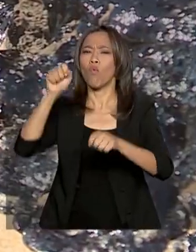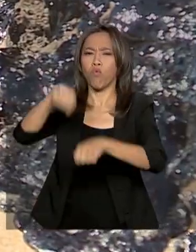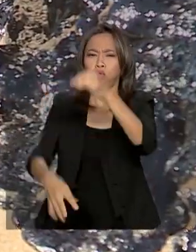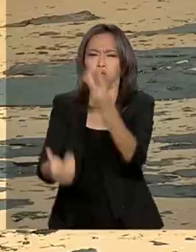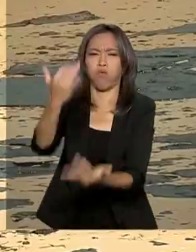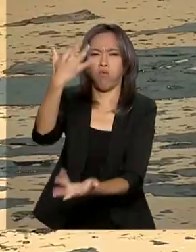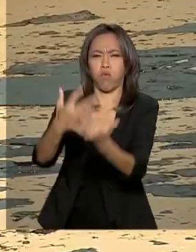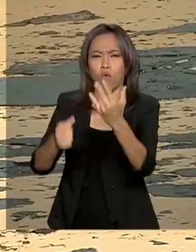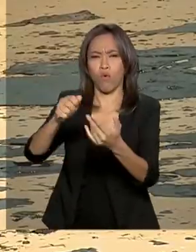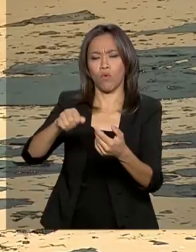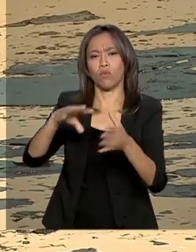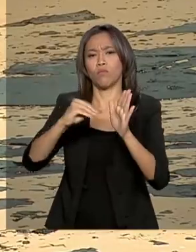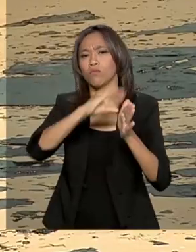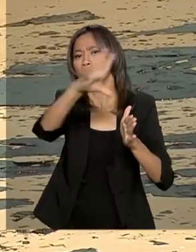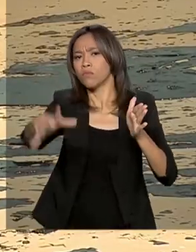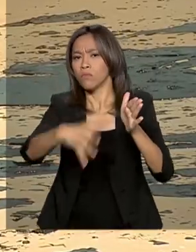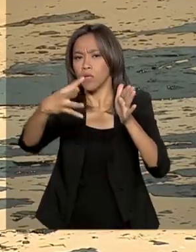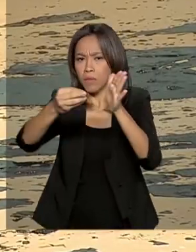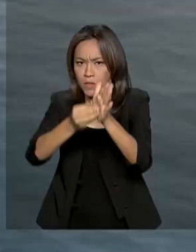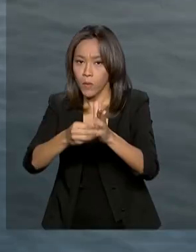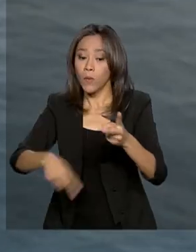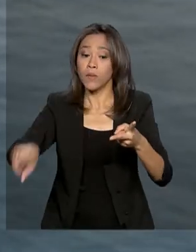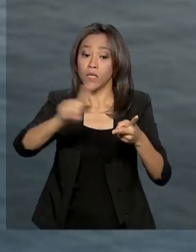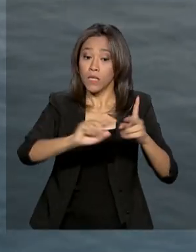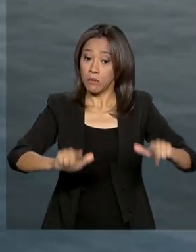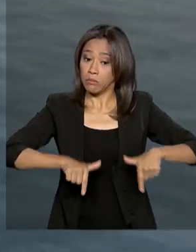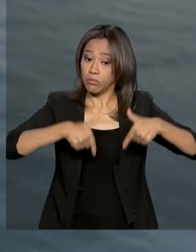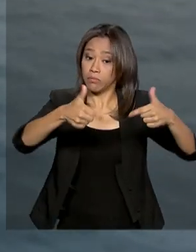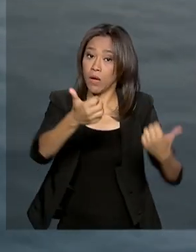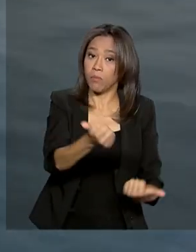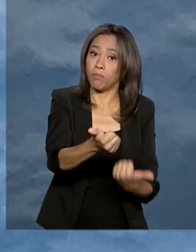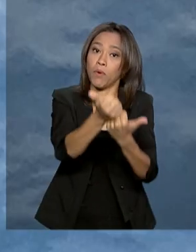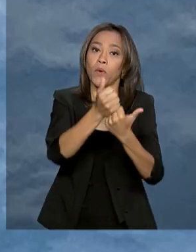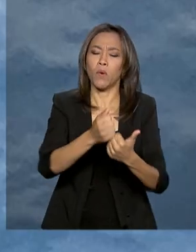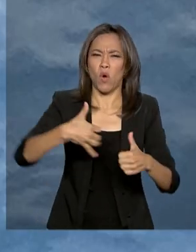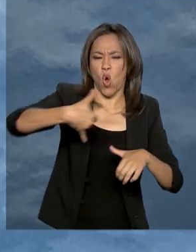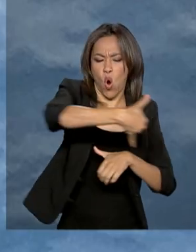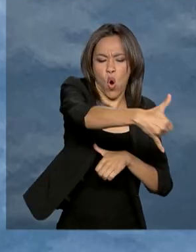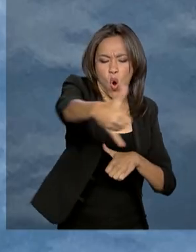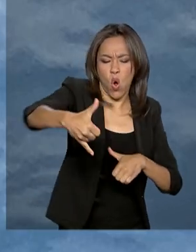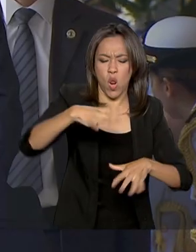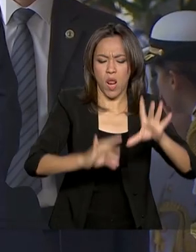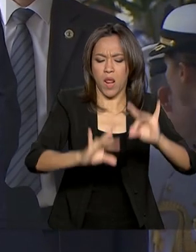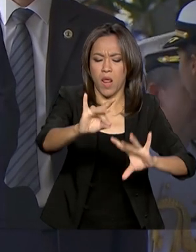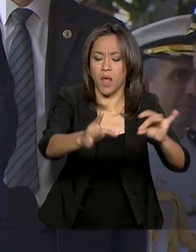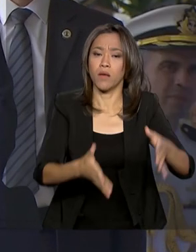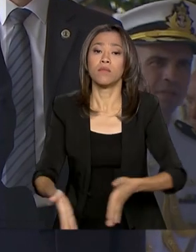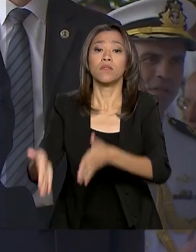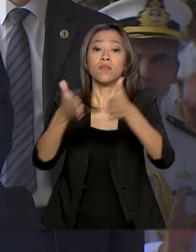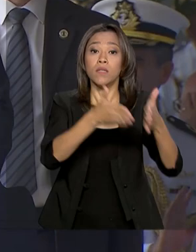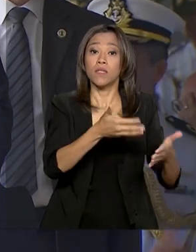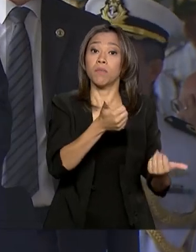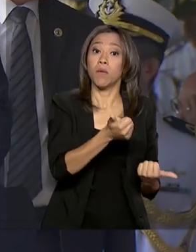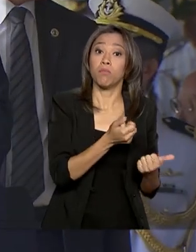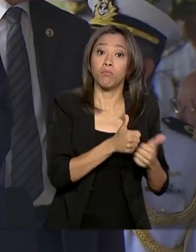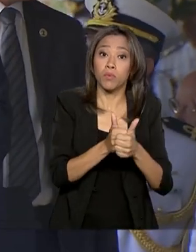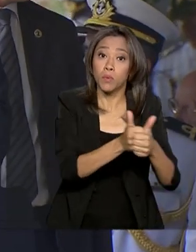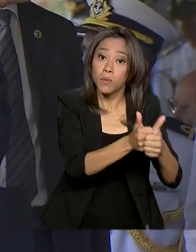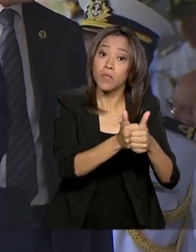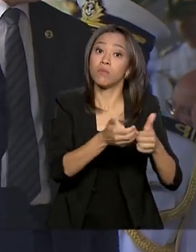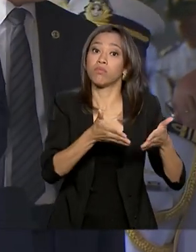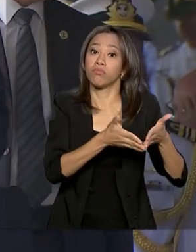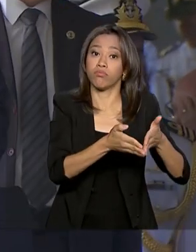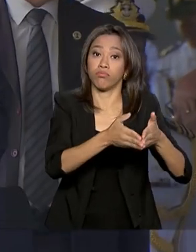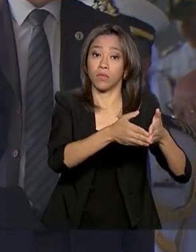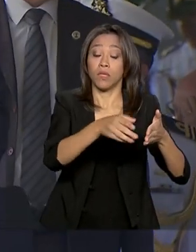limpeza das praias atingidas por manchas de óleo, auxílio às buscas pelo avião chileno. E o presidente destacou que é preciso